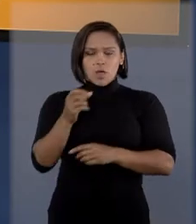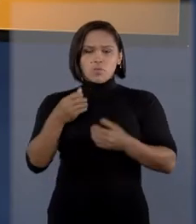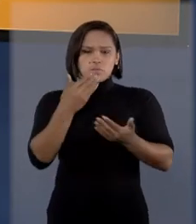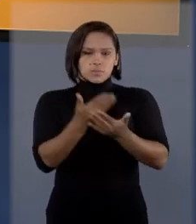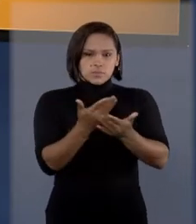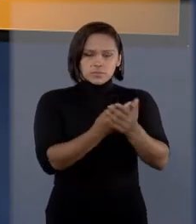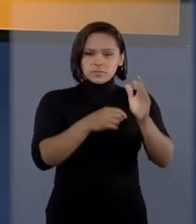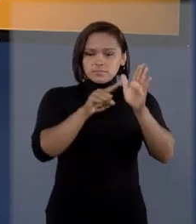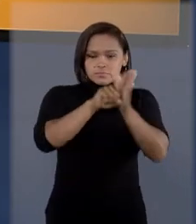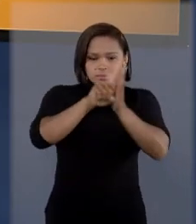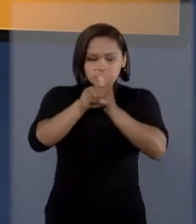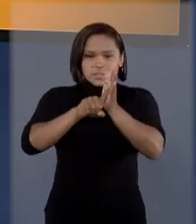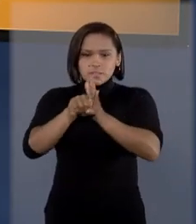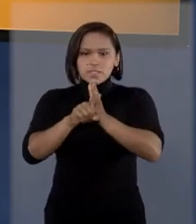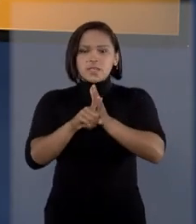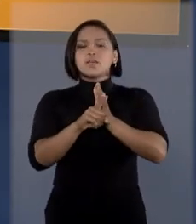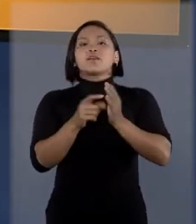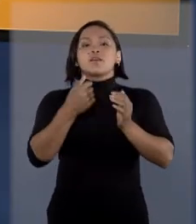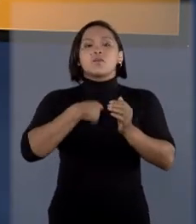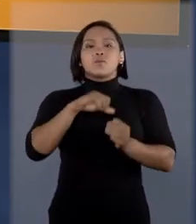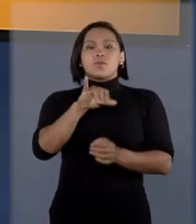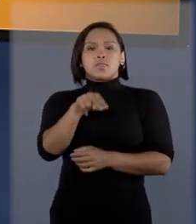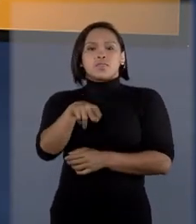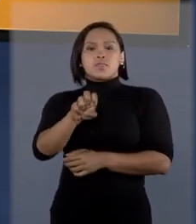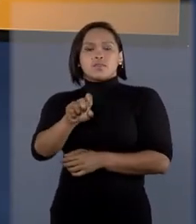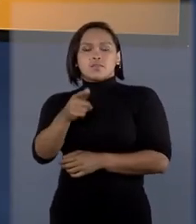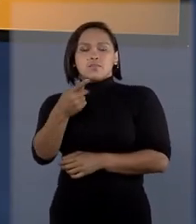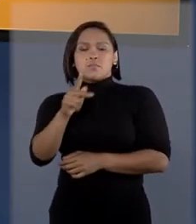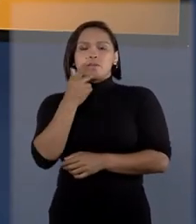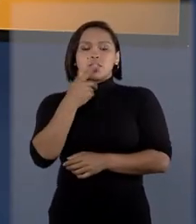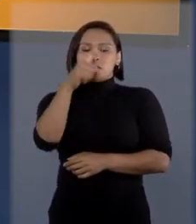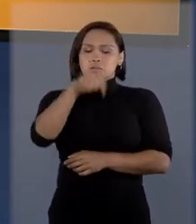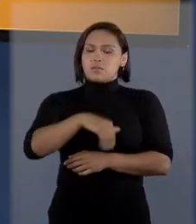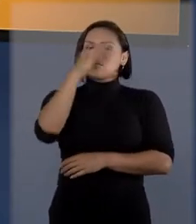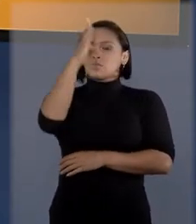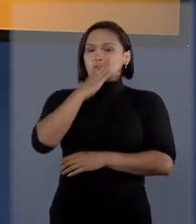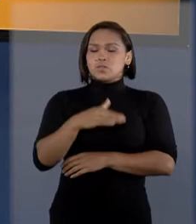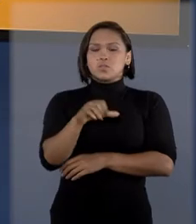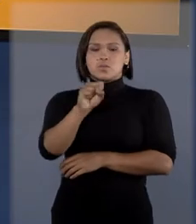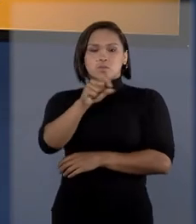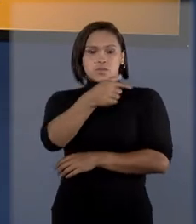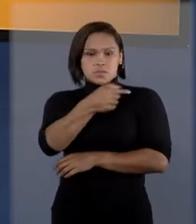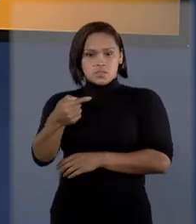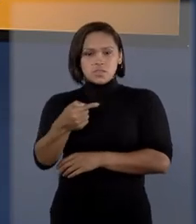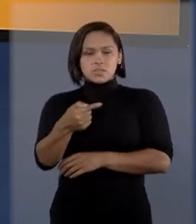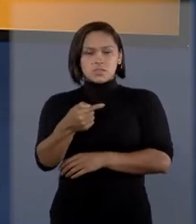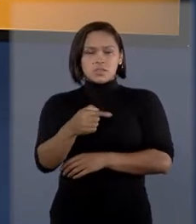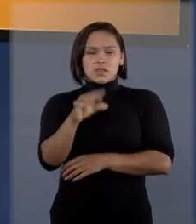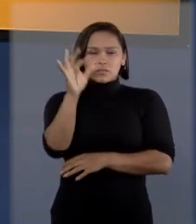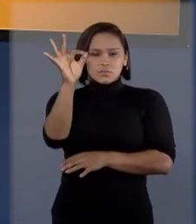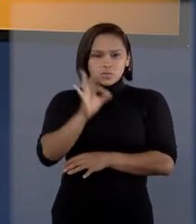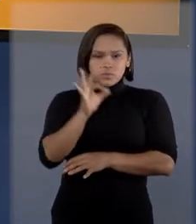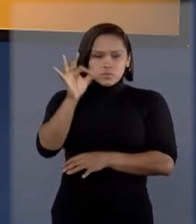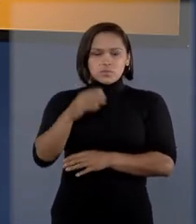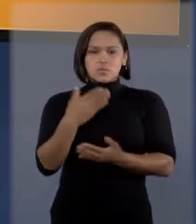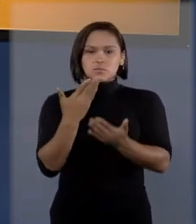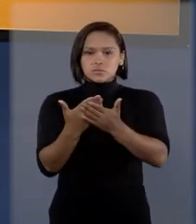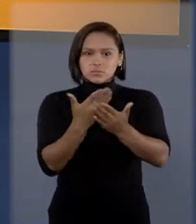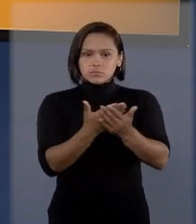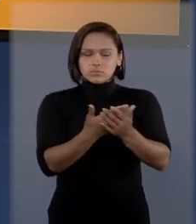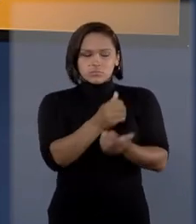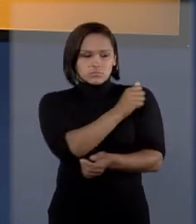Aplicadas, Anísio Teixeira, o INEP, O Brasil está com 87% de estudantes com deficiência